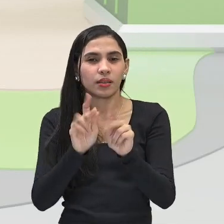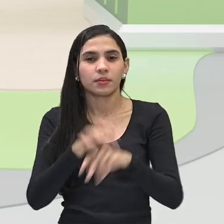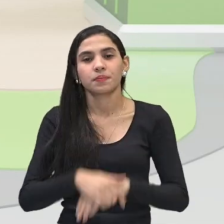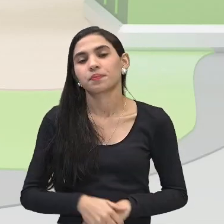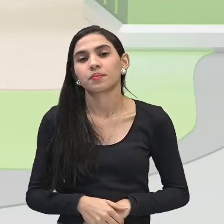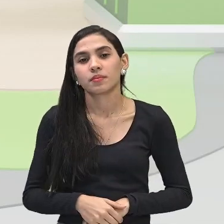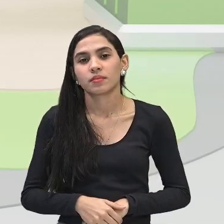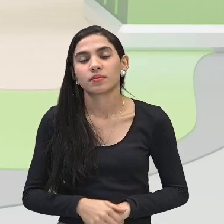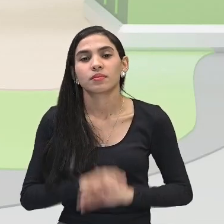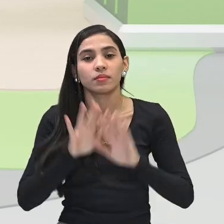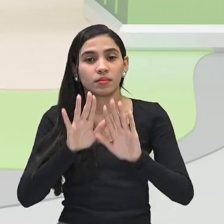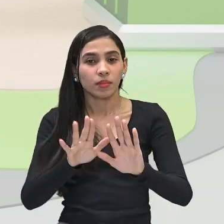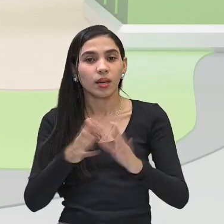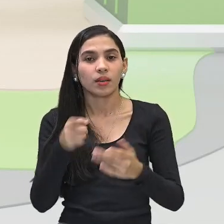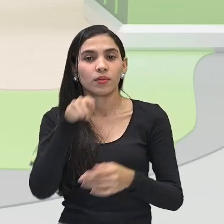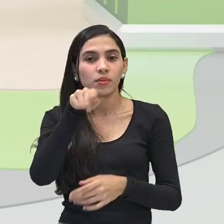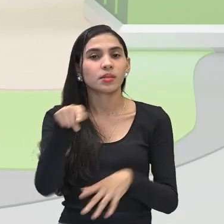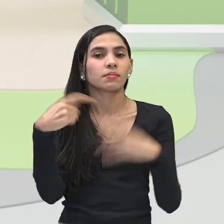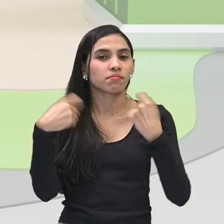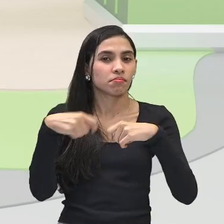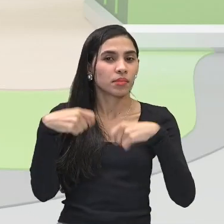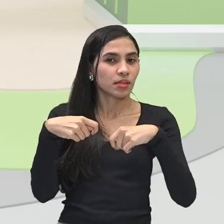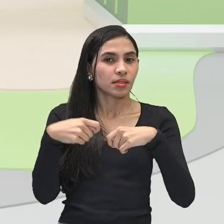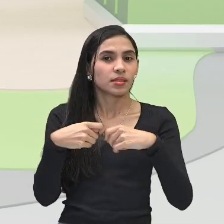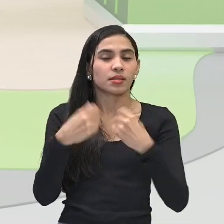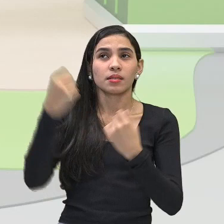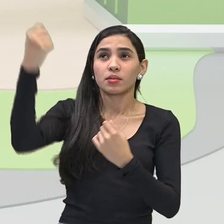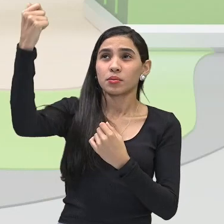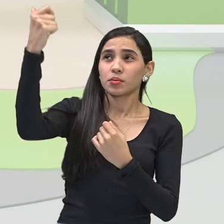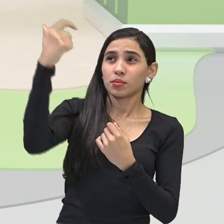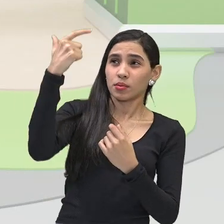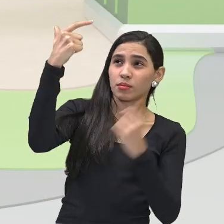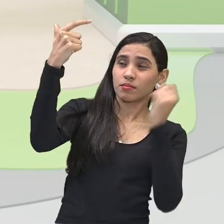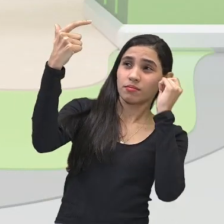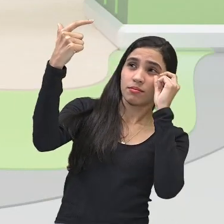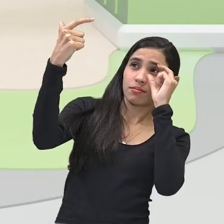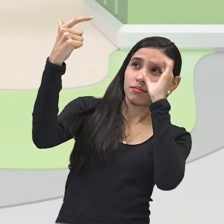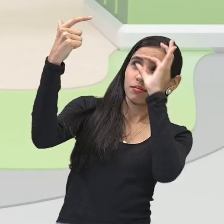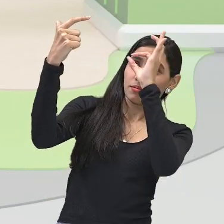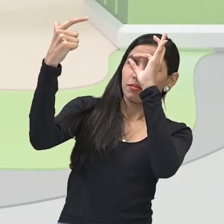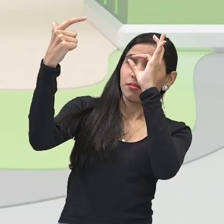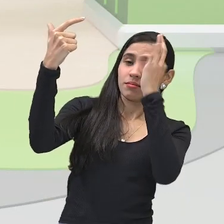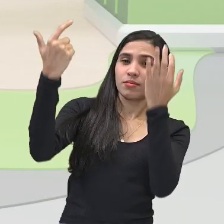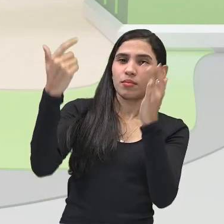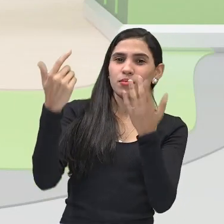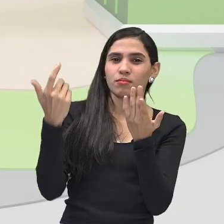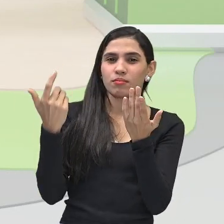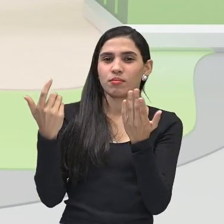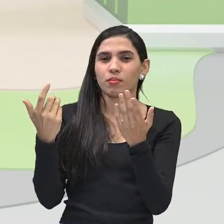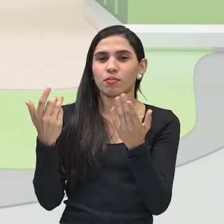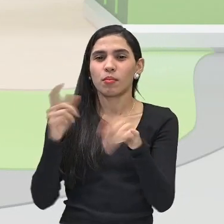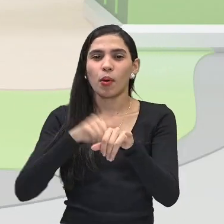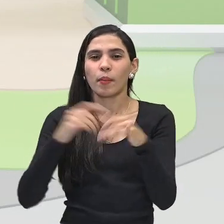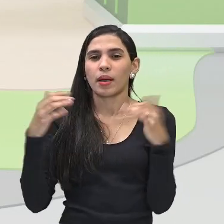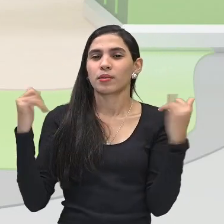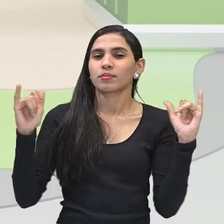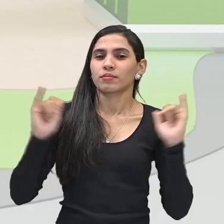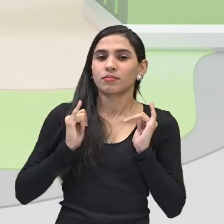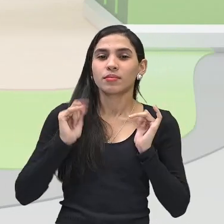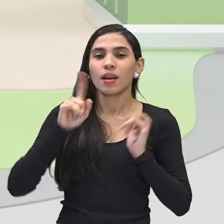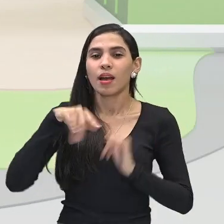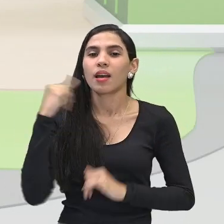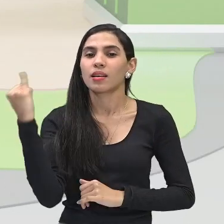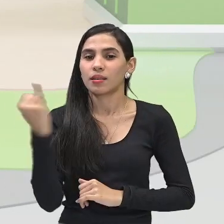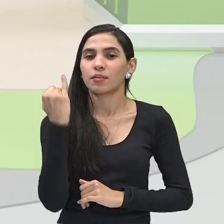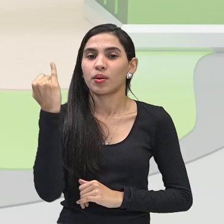assim, quando você precisa que está olhando diretamente para o sol no momento ali de lazer, é importante em